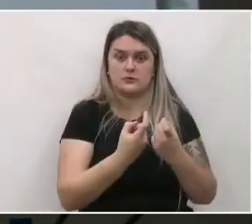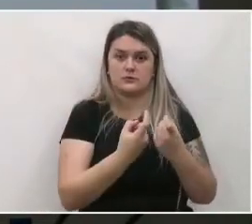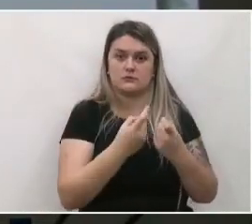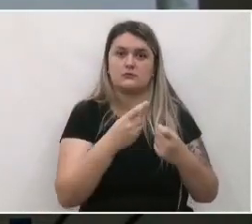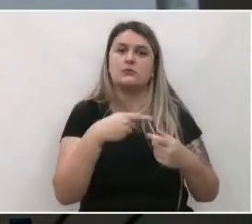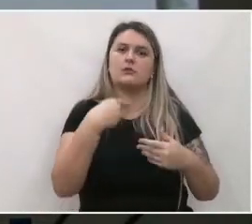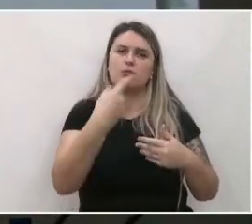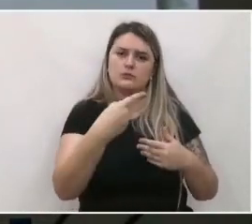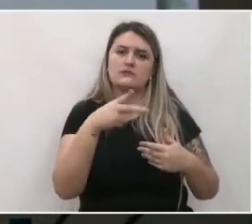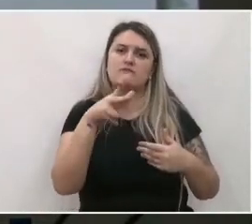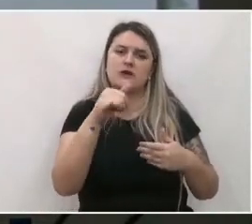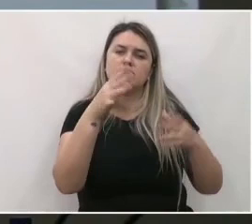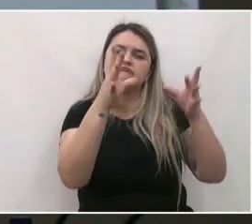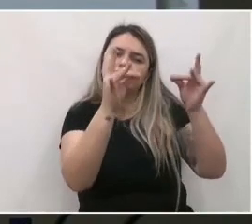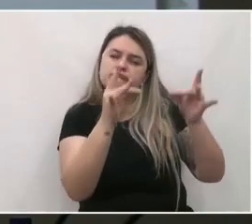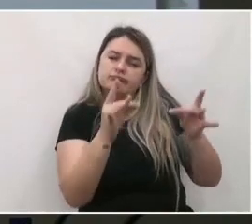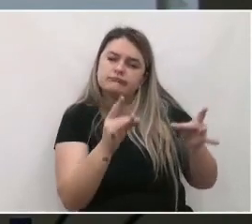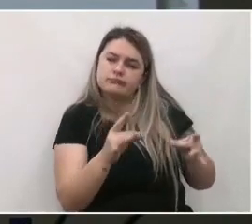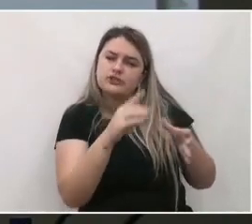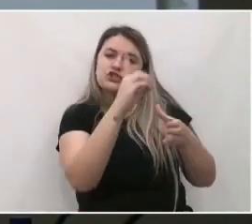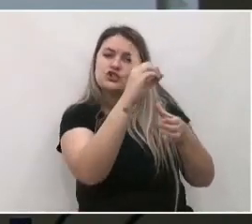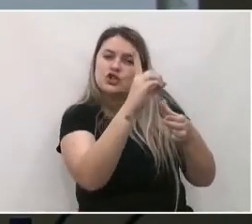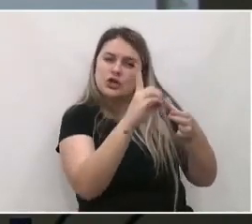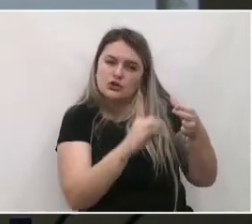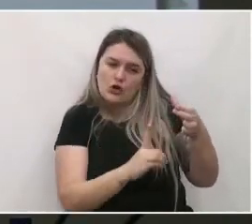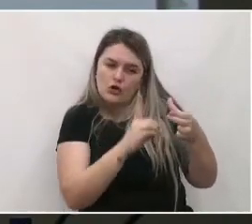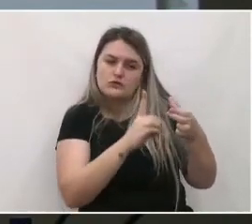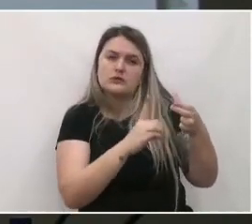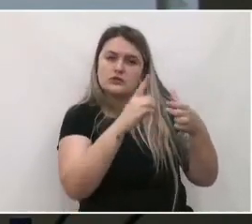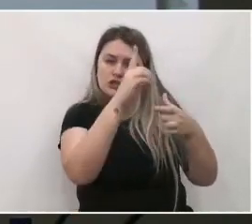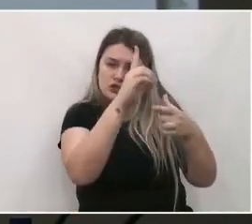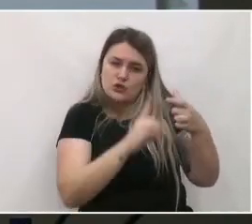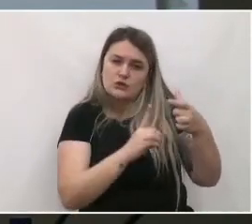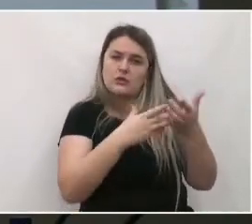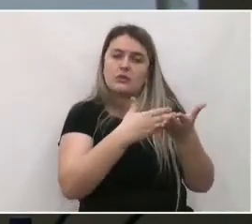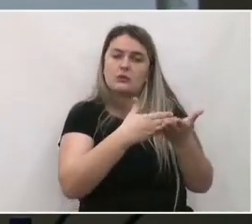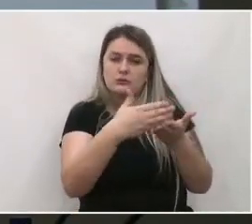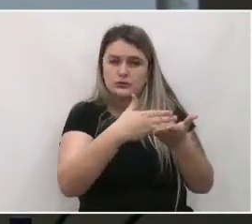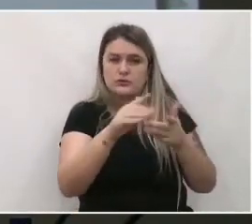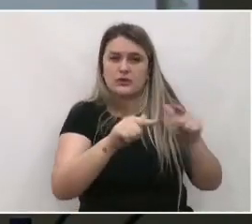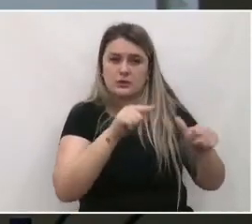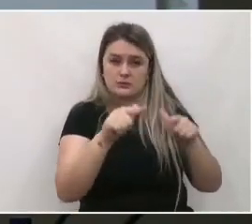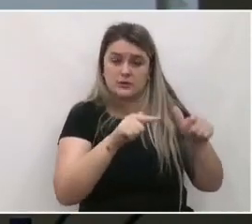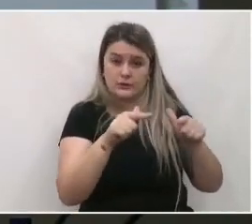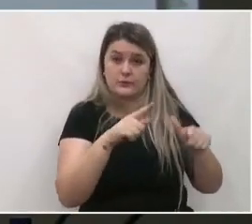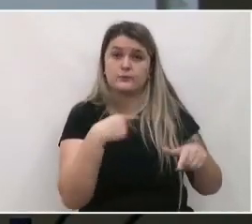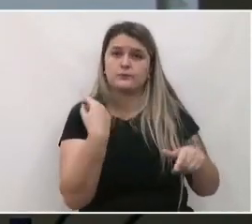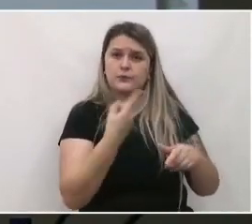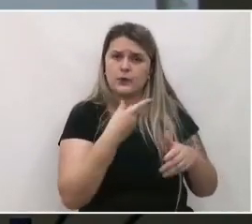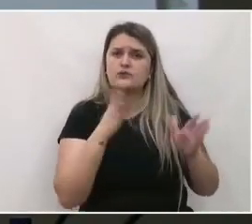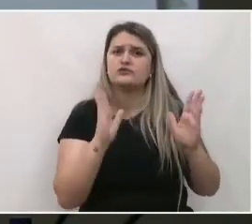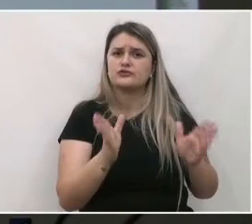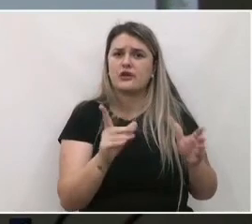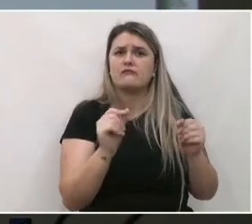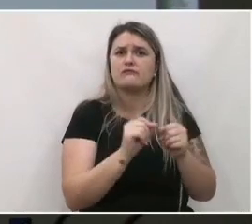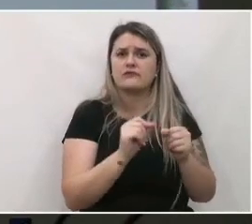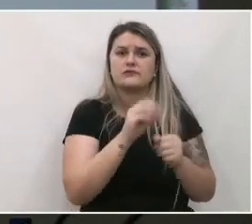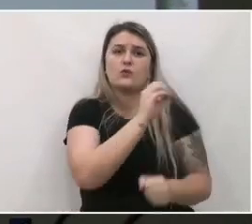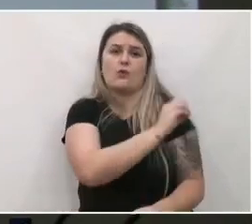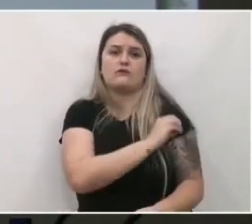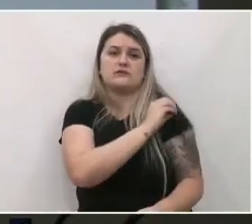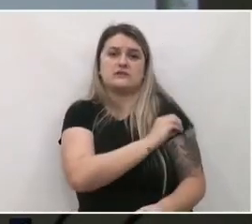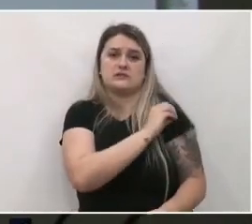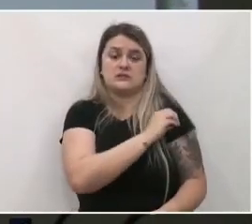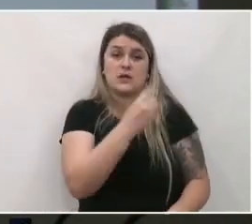dá sequência à análise temática integrada, onde os trabalhos já foram iniciados e a gente já realizou, inclusive, a oficina da